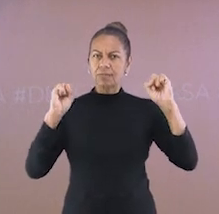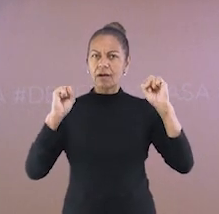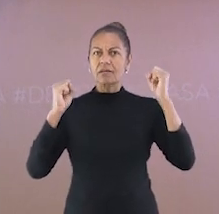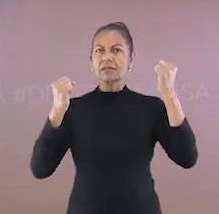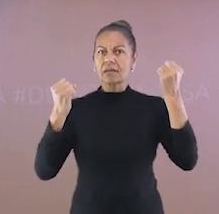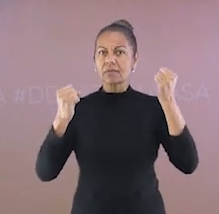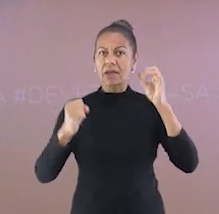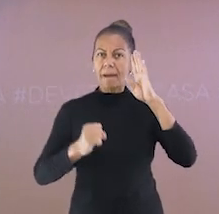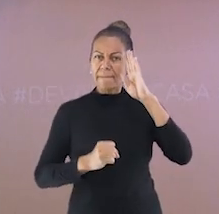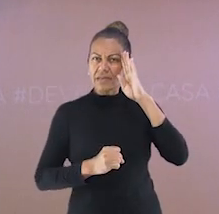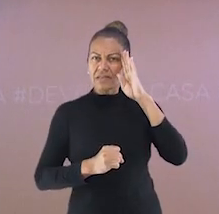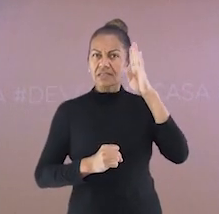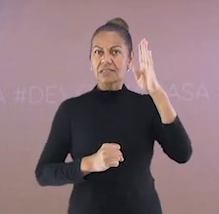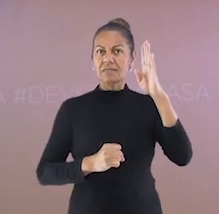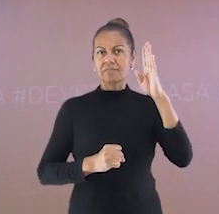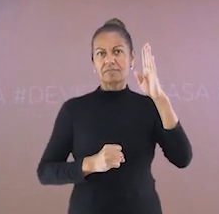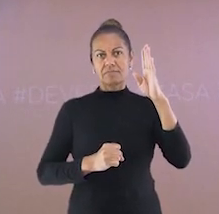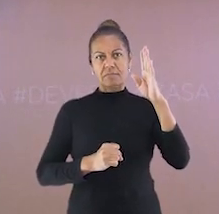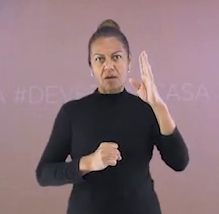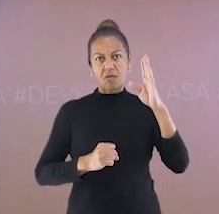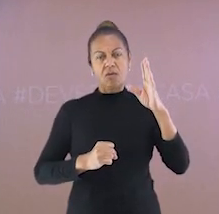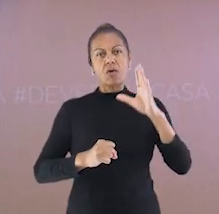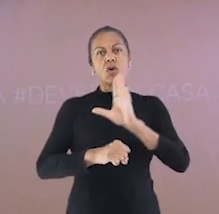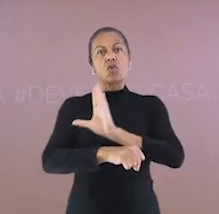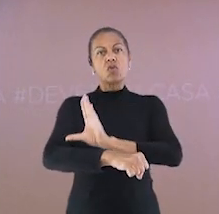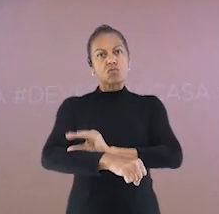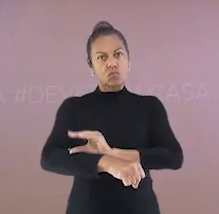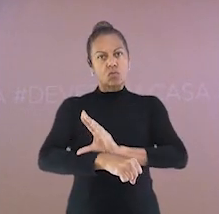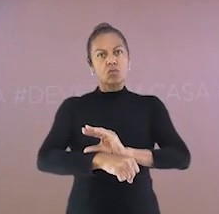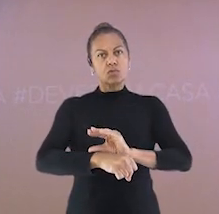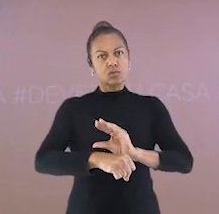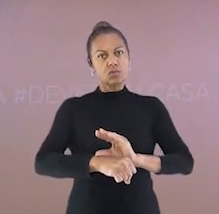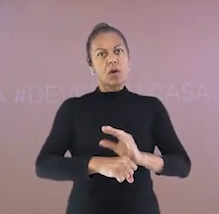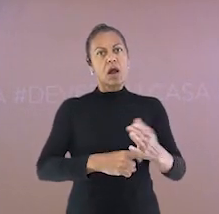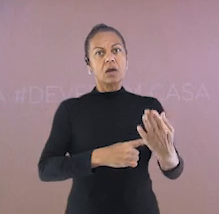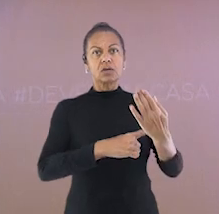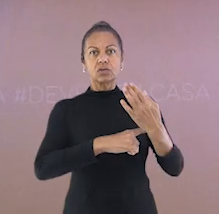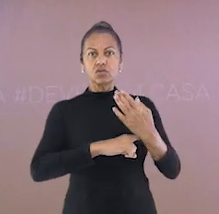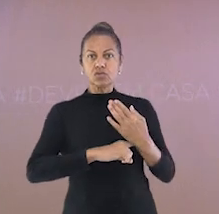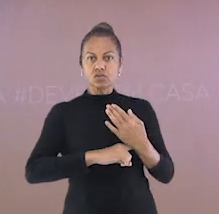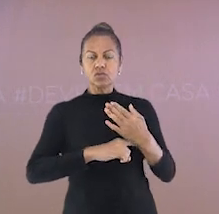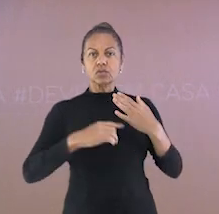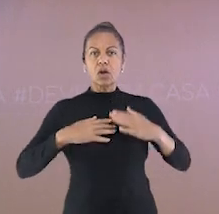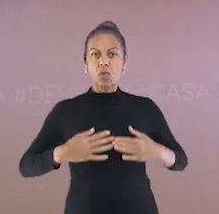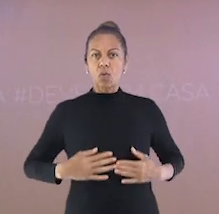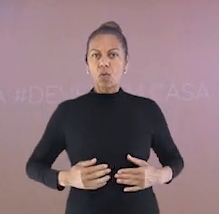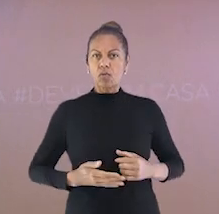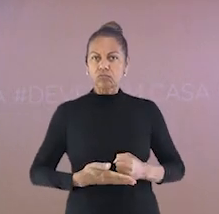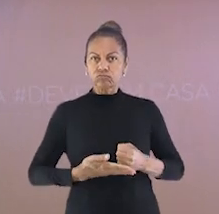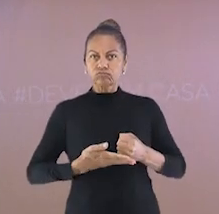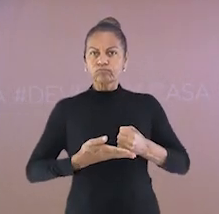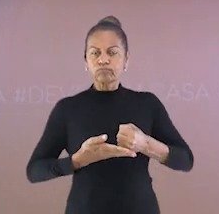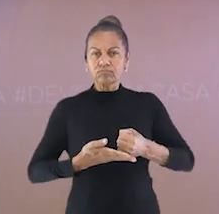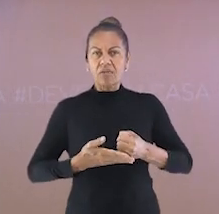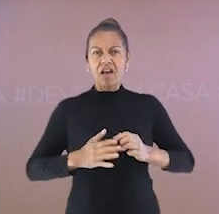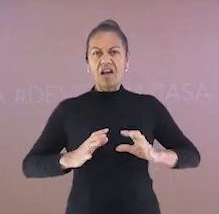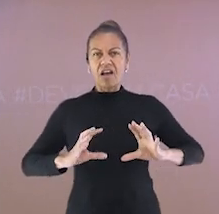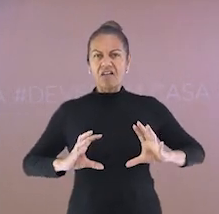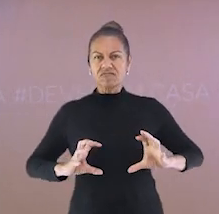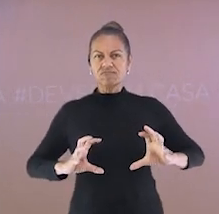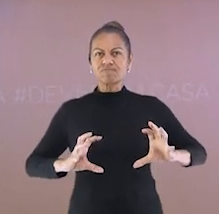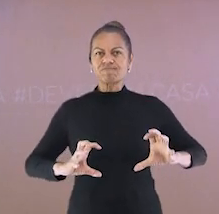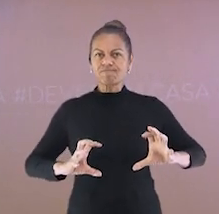musculaturas para a sustentação do nosso corpo. A lombar, fortalecida e flexível, aumenta a nossa